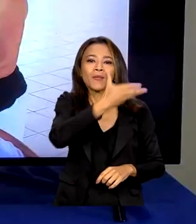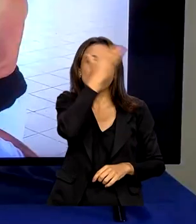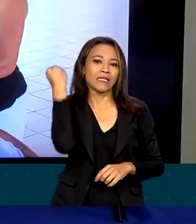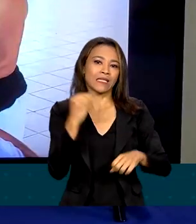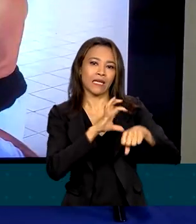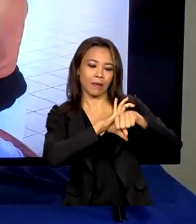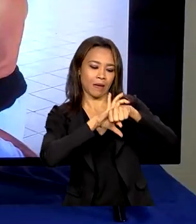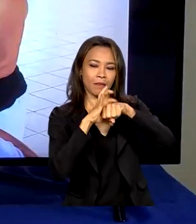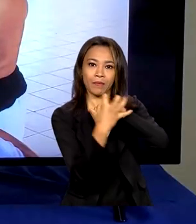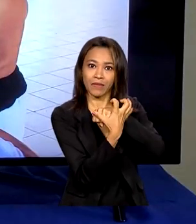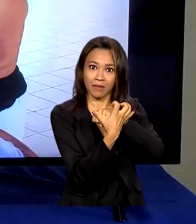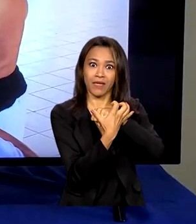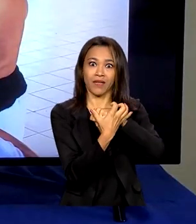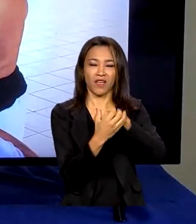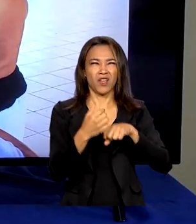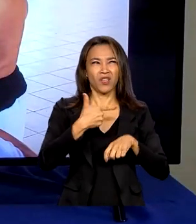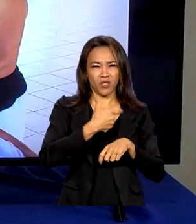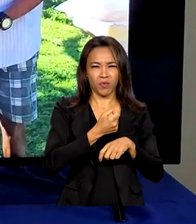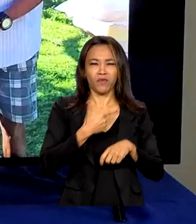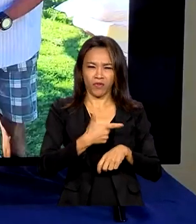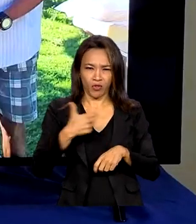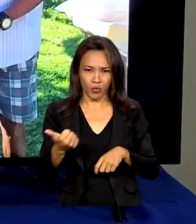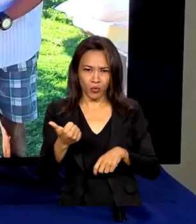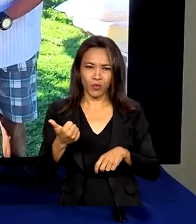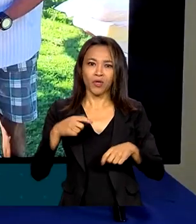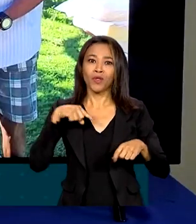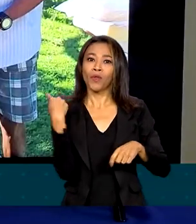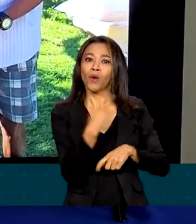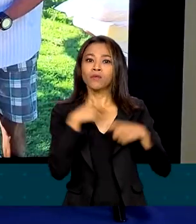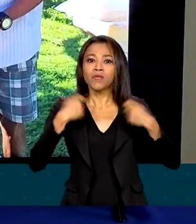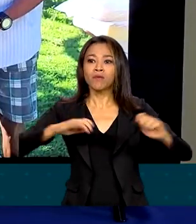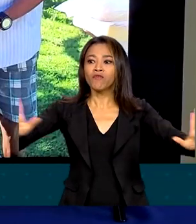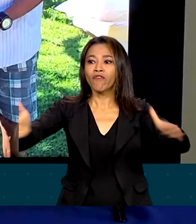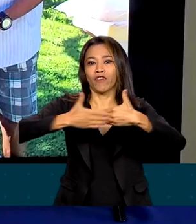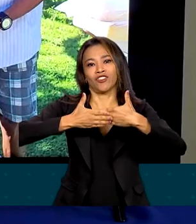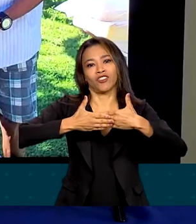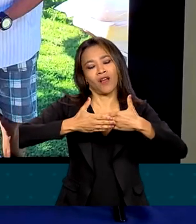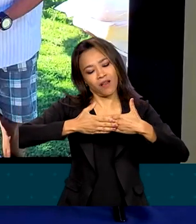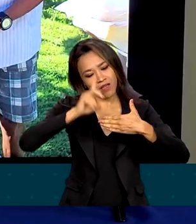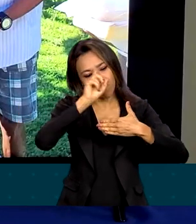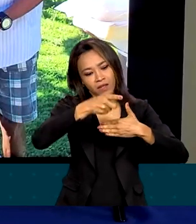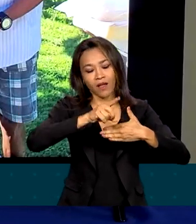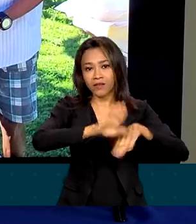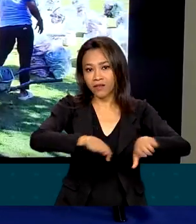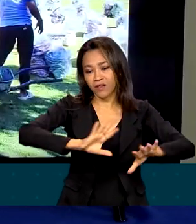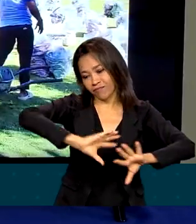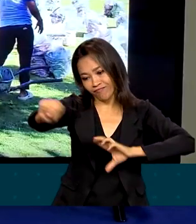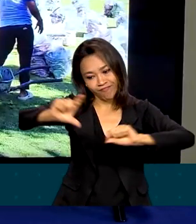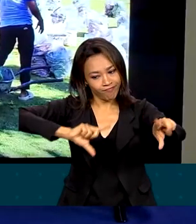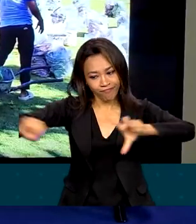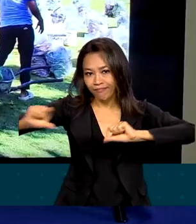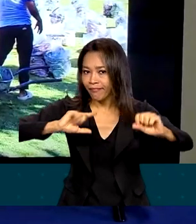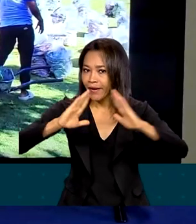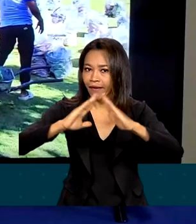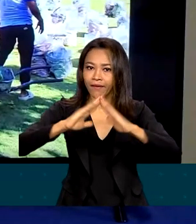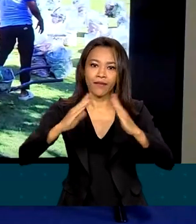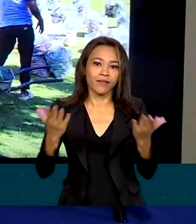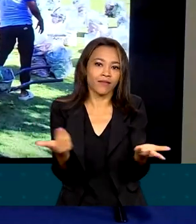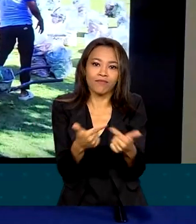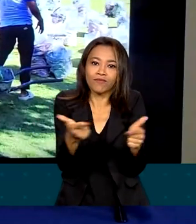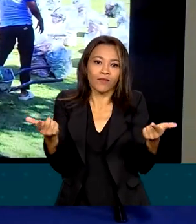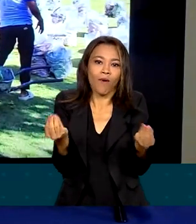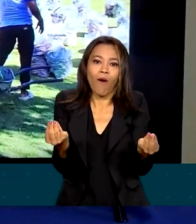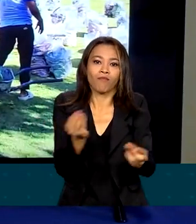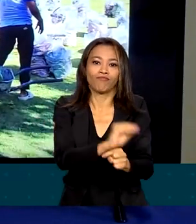2021, o auge, tivemos que fechar as nossas portas e mandar essas crianças para casa. Imagina a dificuldade dessas famílias.